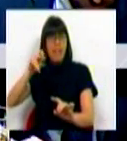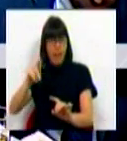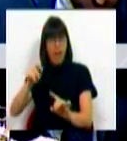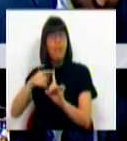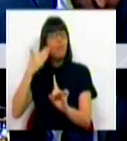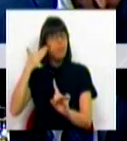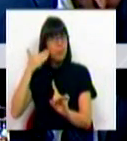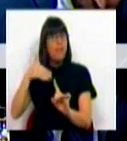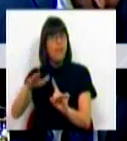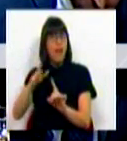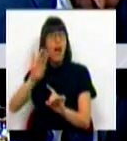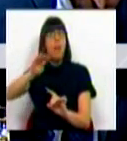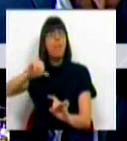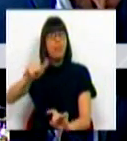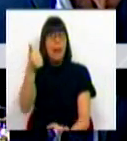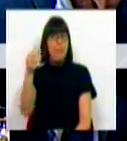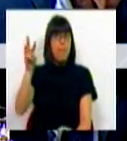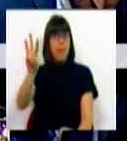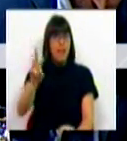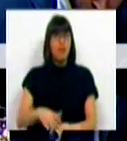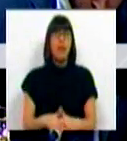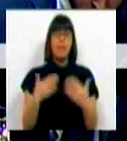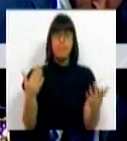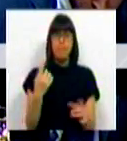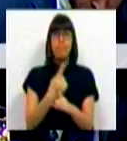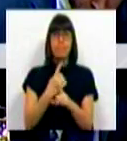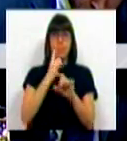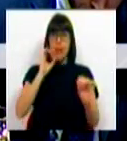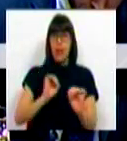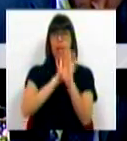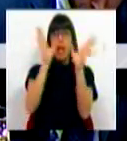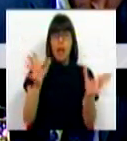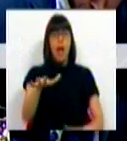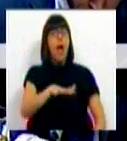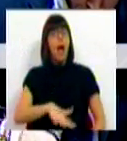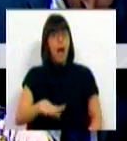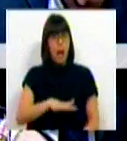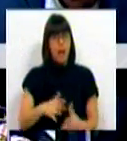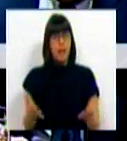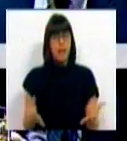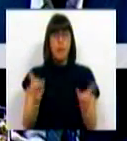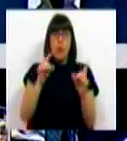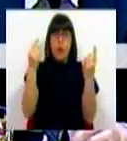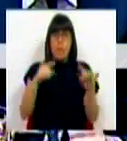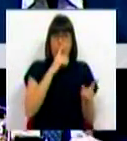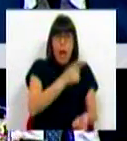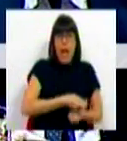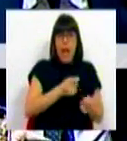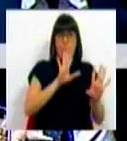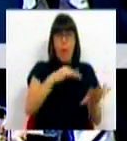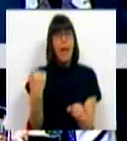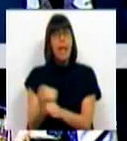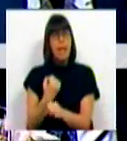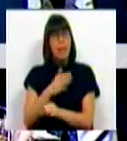que decorrerá em Berja. Também é claro que, na área, não apenas agrícola, o